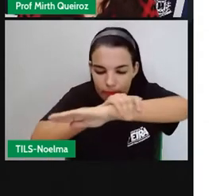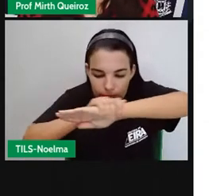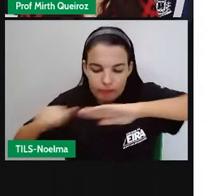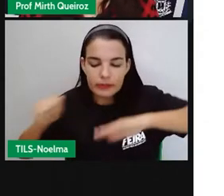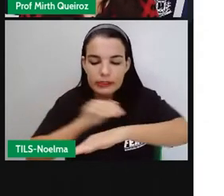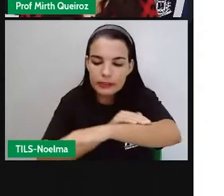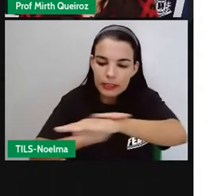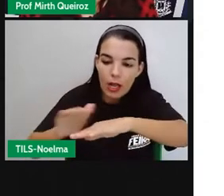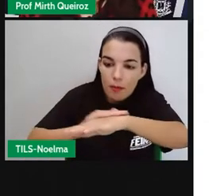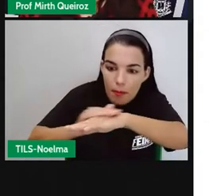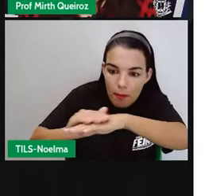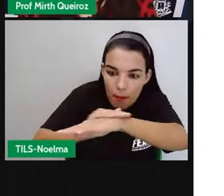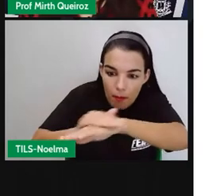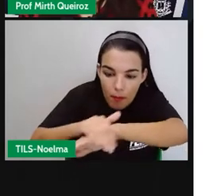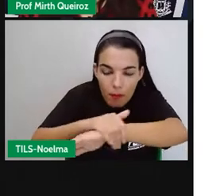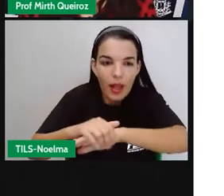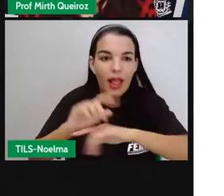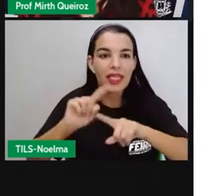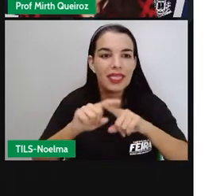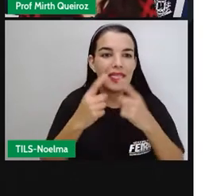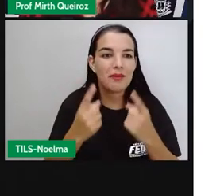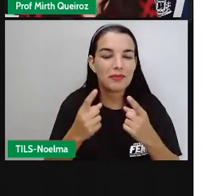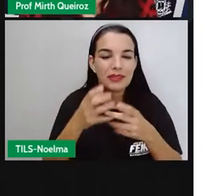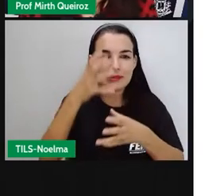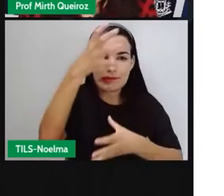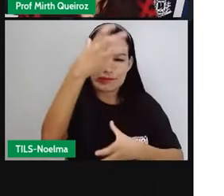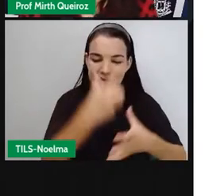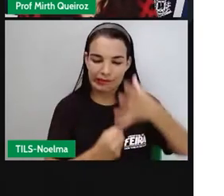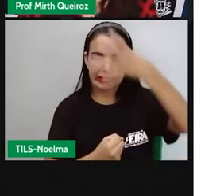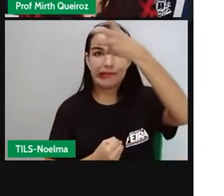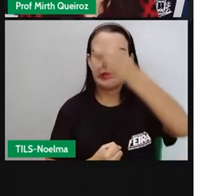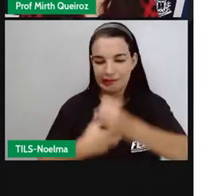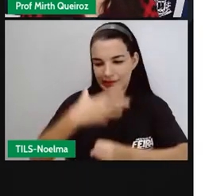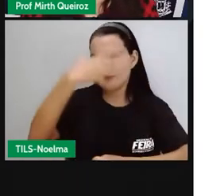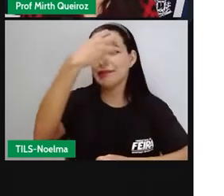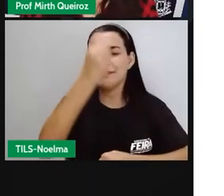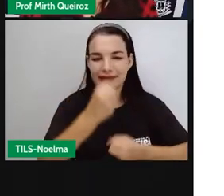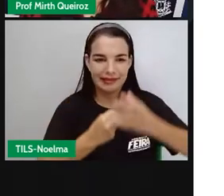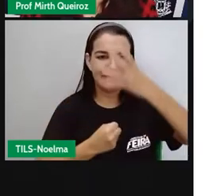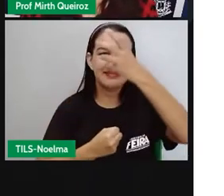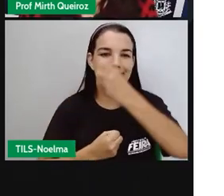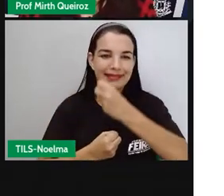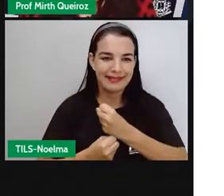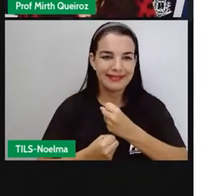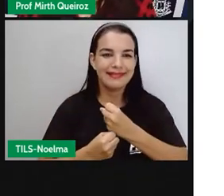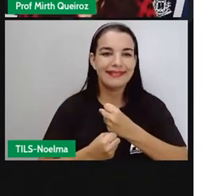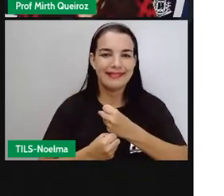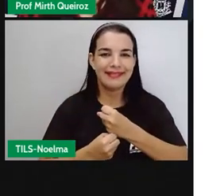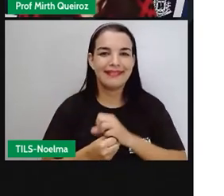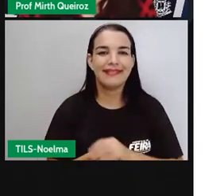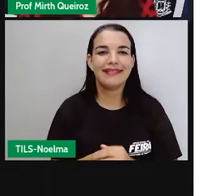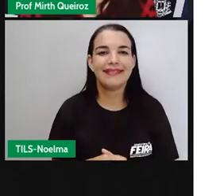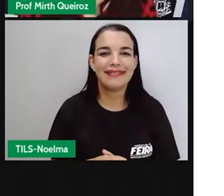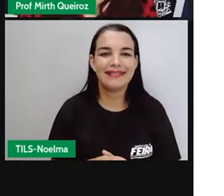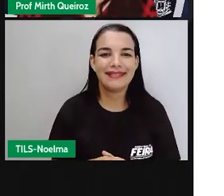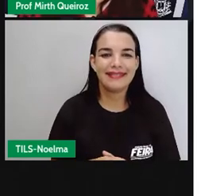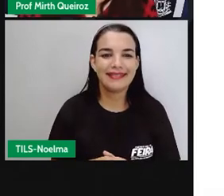é lixada e passa-se sebo de boi ou cera. Por isso que é chamado de pau de sebo.